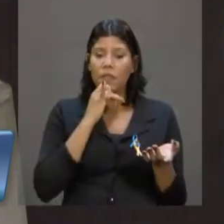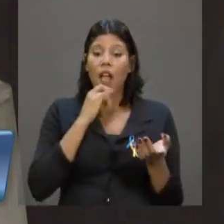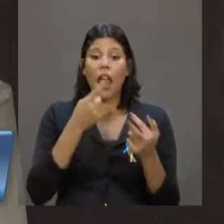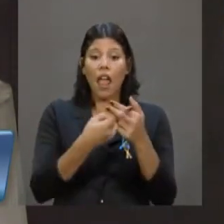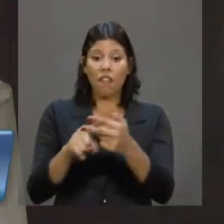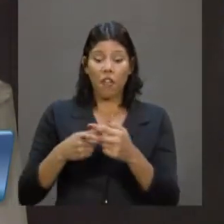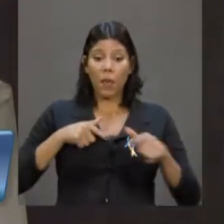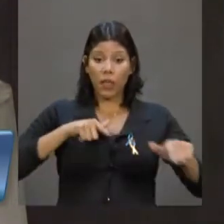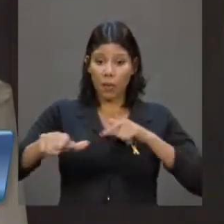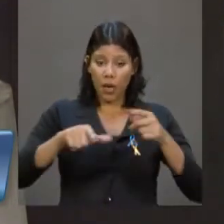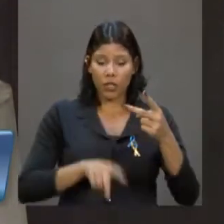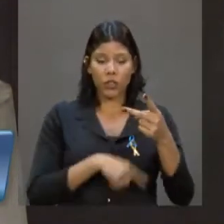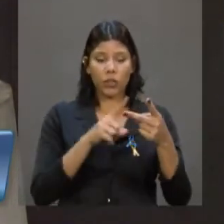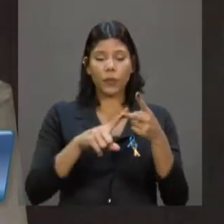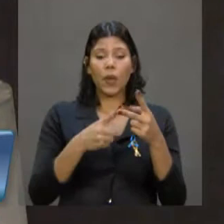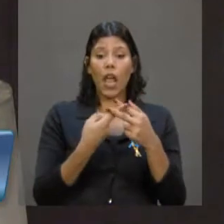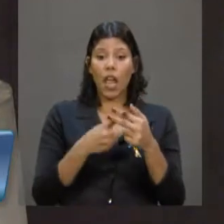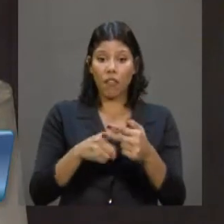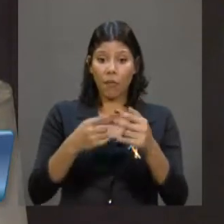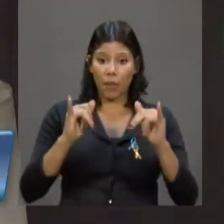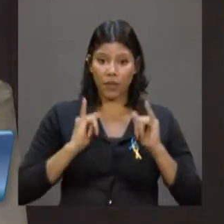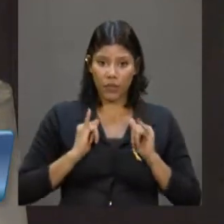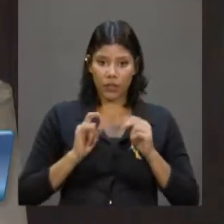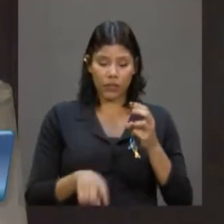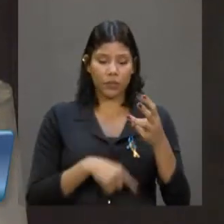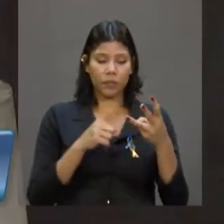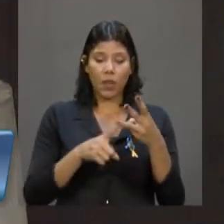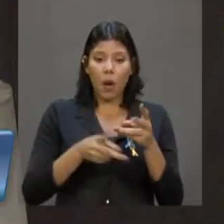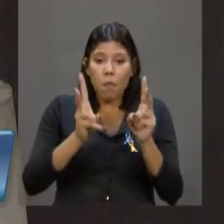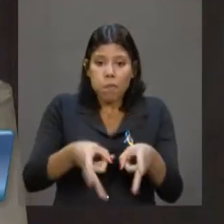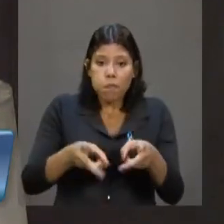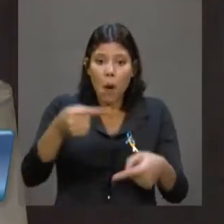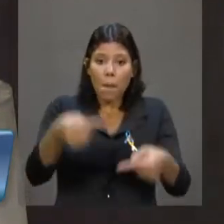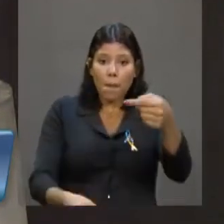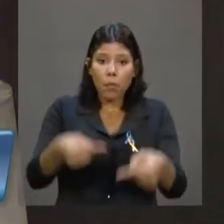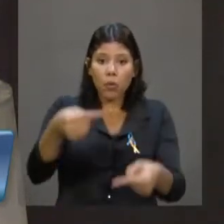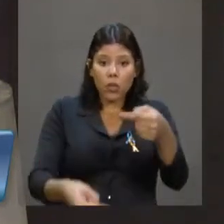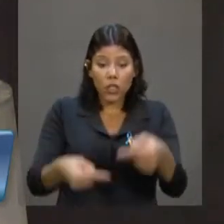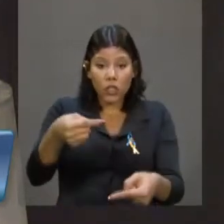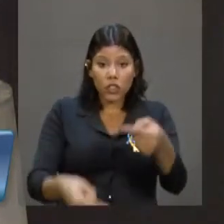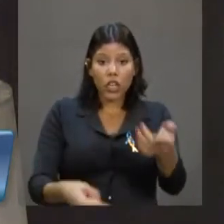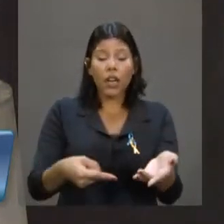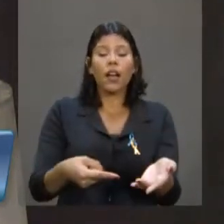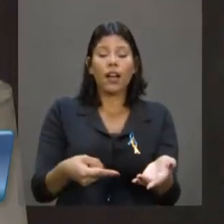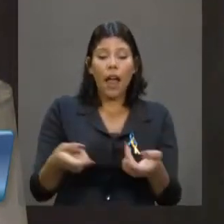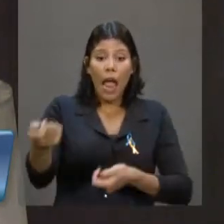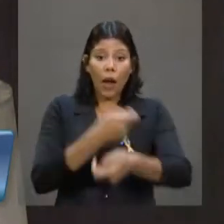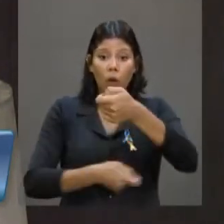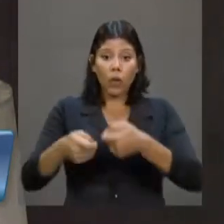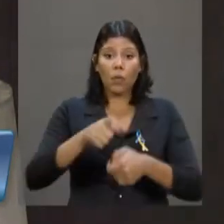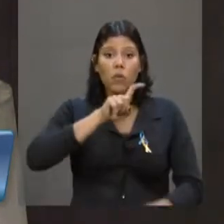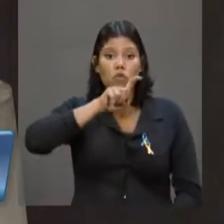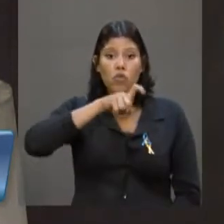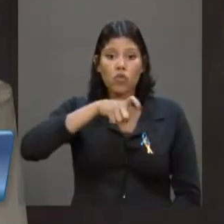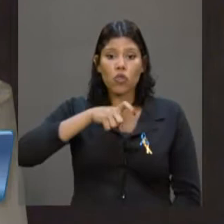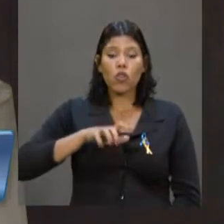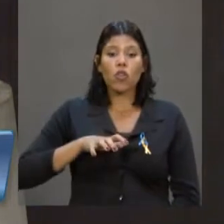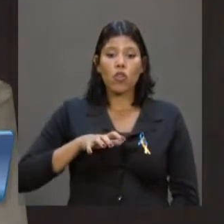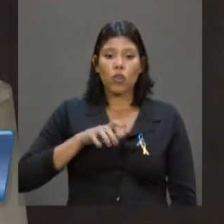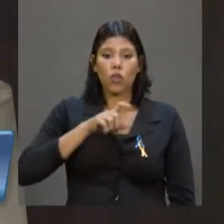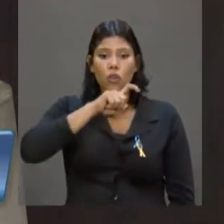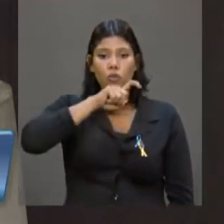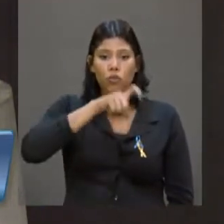reforma da Previdência, agora a manutenção de uma política econômica baseada em juros altos e a dilapidação dos recursos